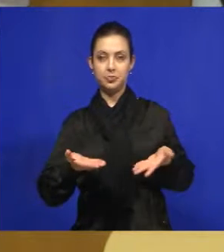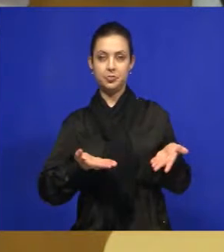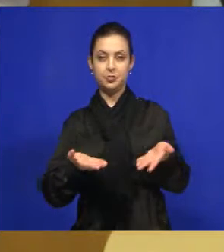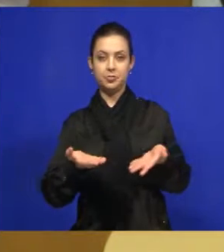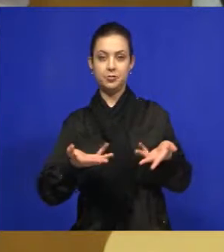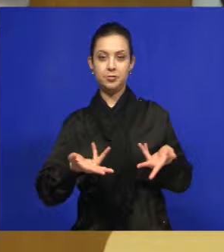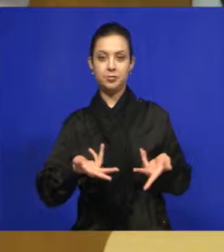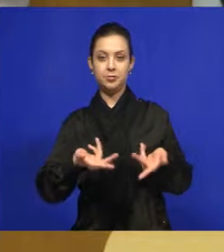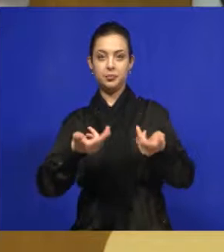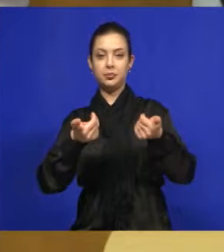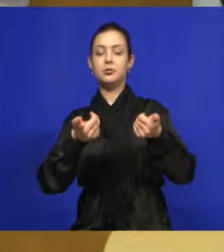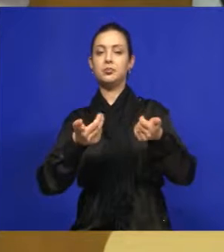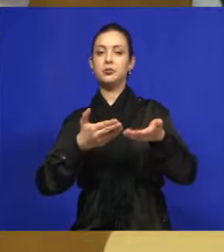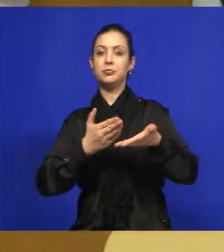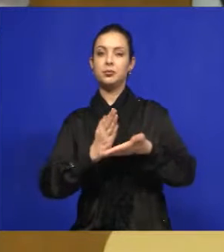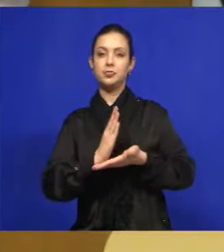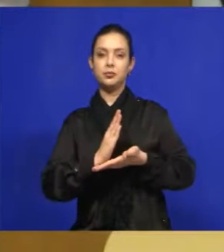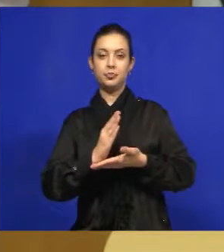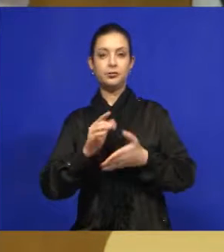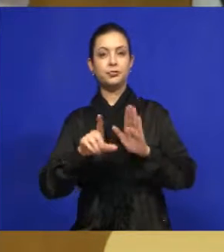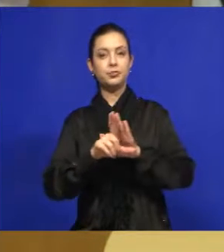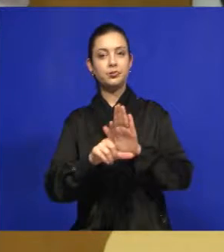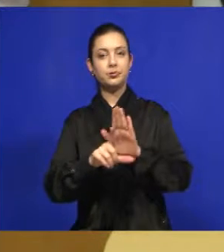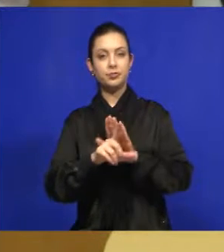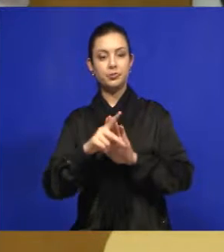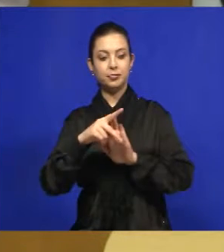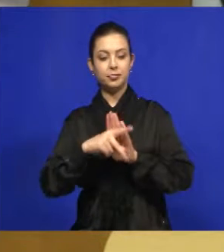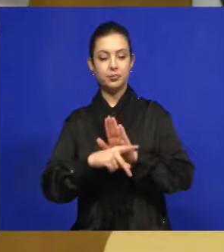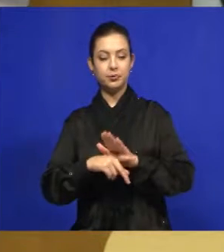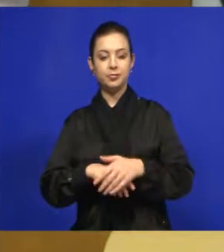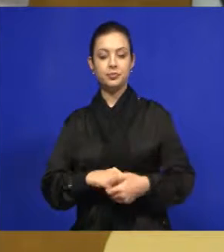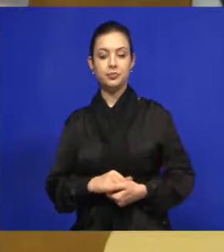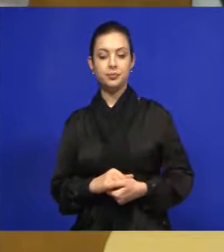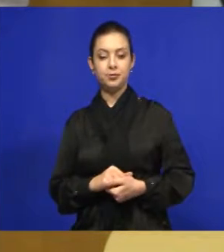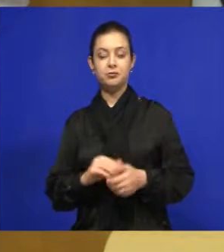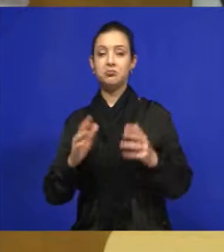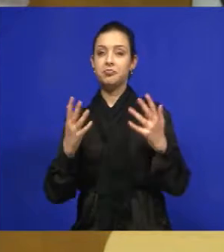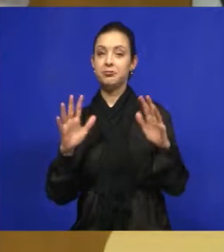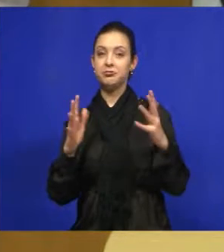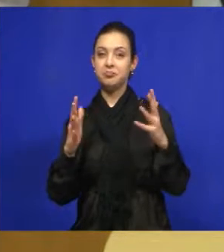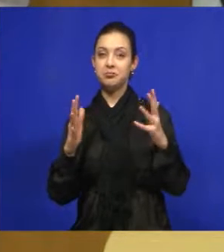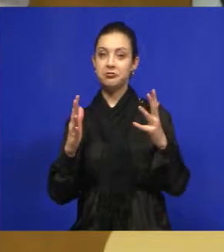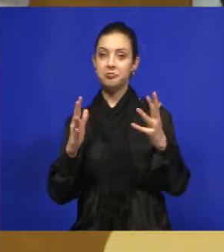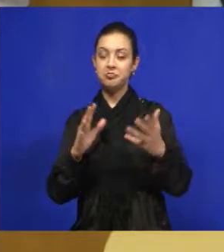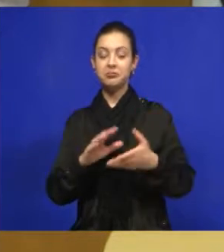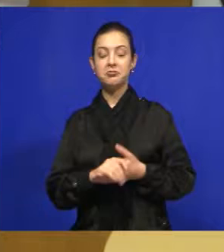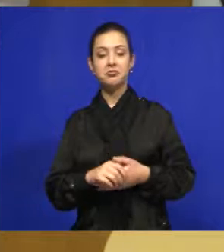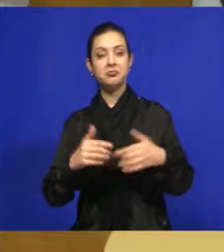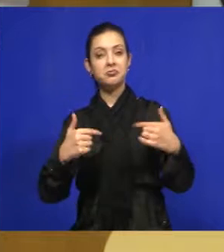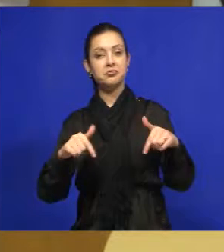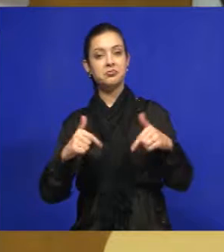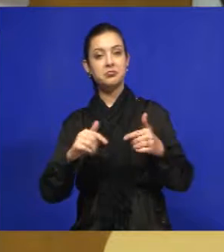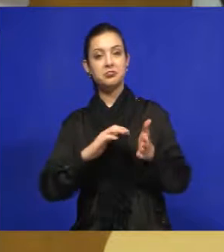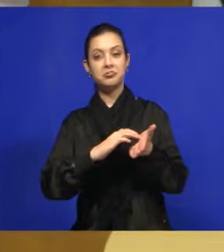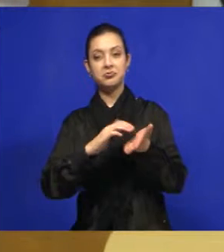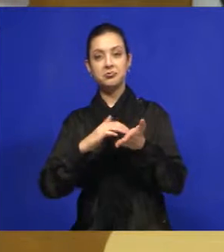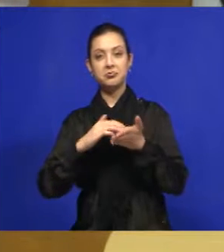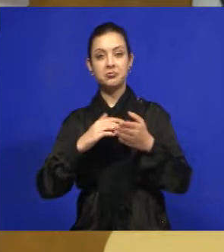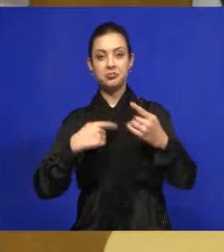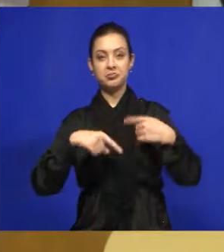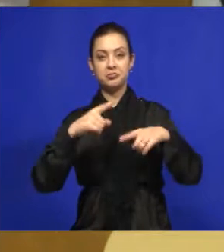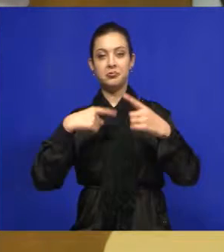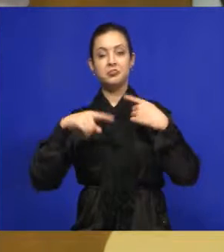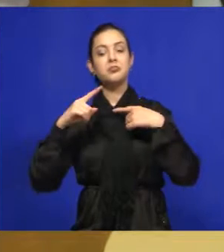nós ajudamos a aprovar esse projeto de lei e quero já parabenizar o trabalho do secretário de